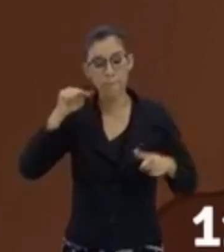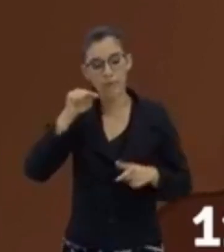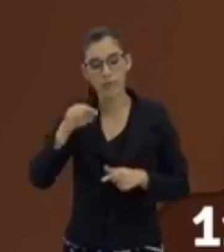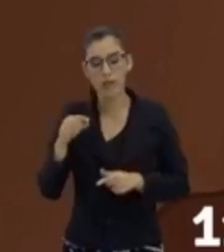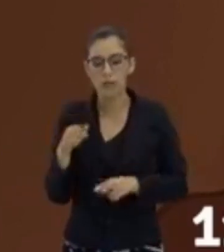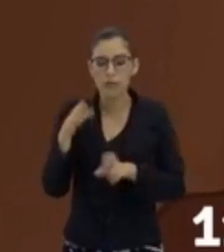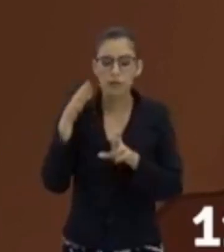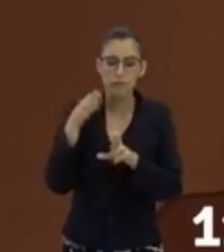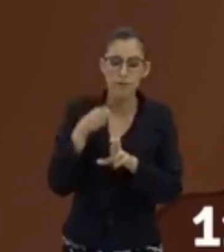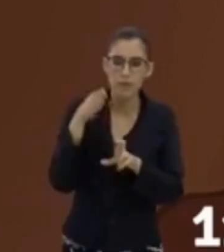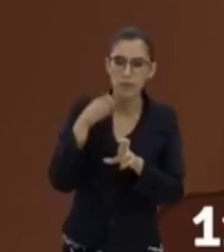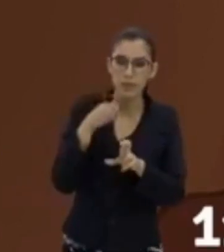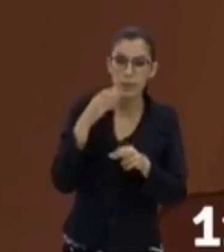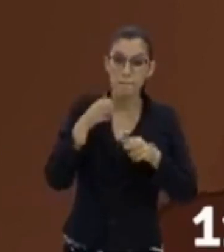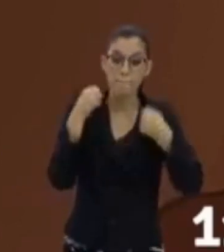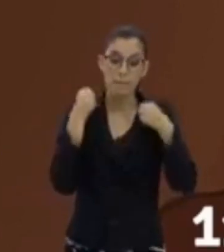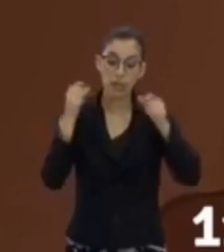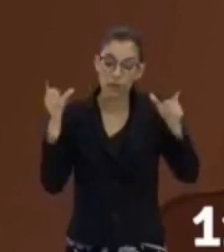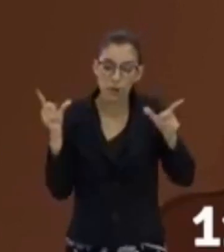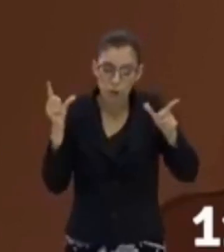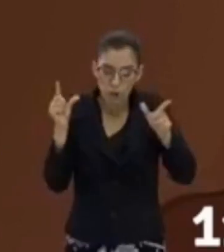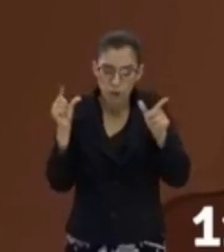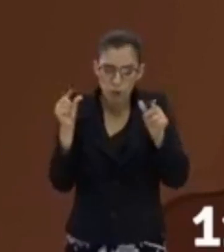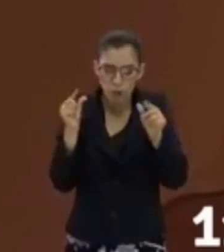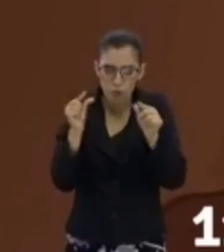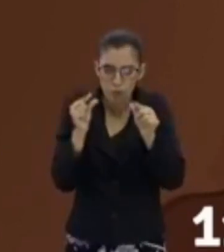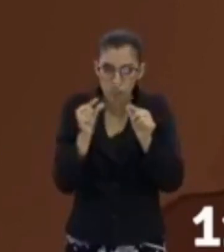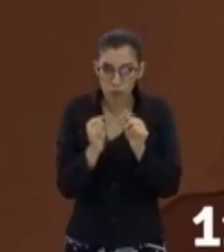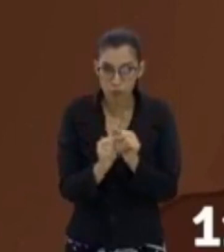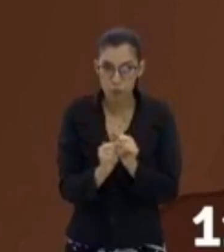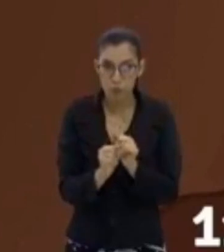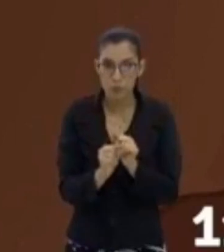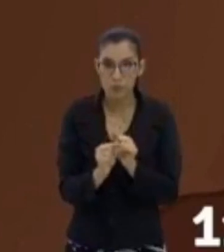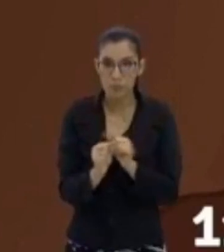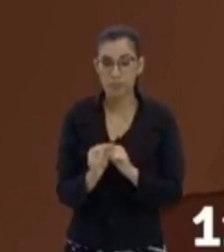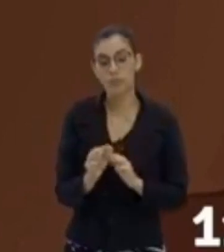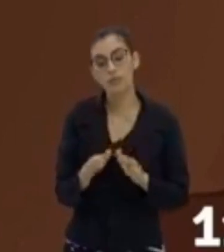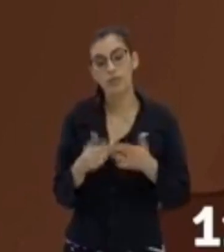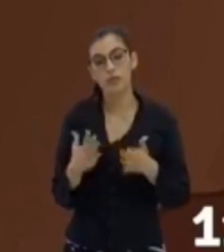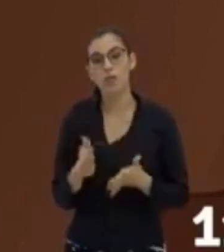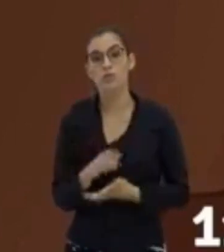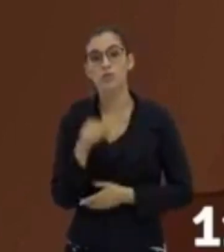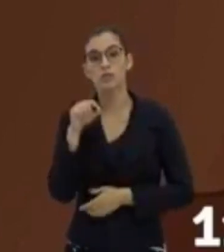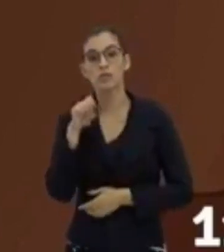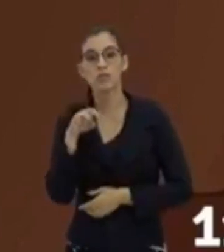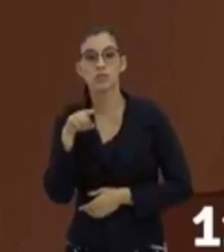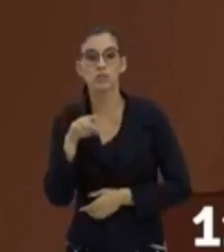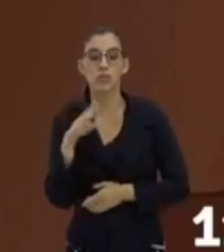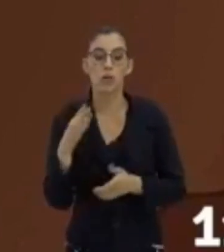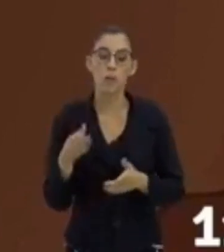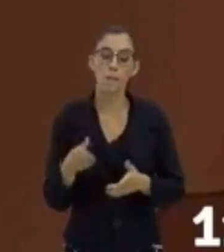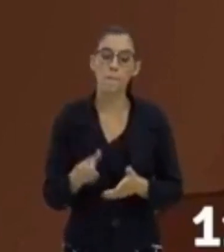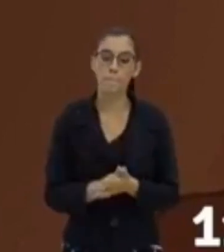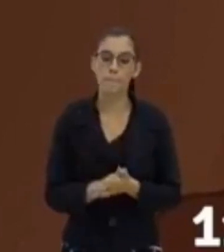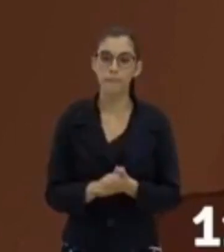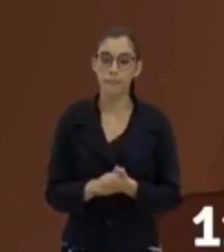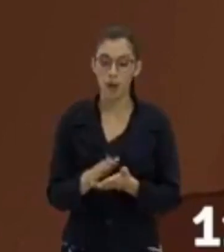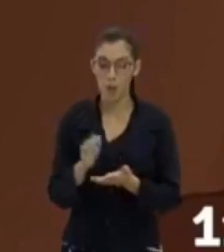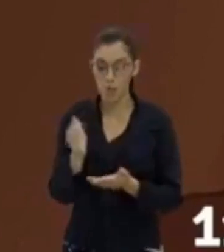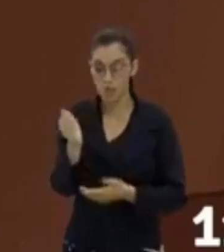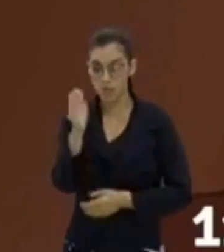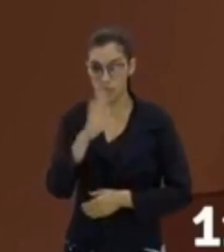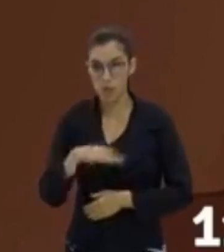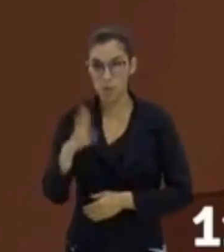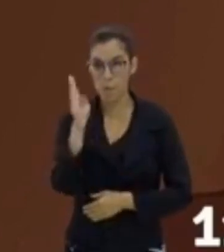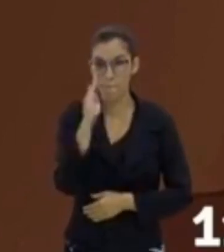representá-la, você teve que reduzir muitas vezes. Então, se tu pegares um mapa de 1 para 1 milhão e 600 mil,